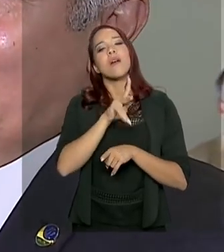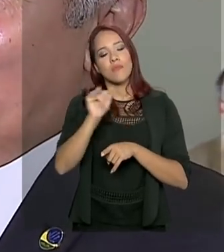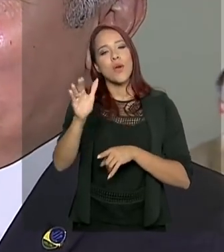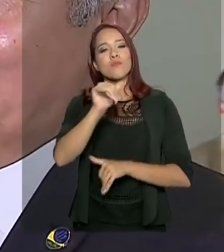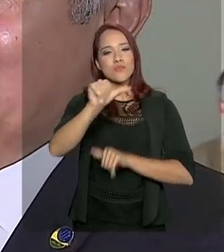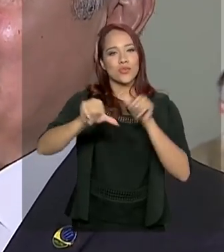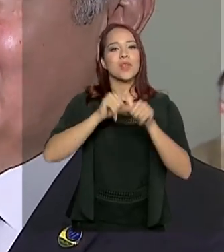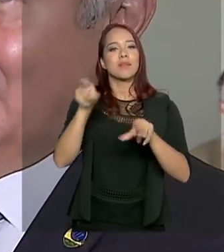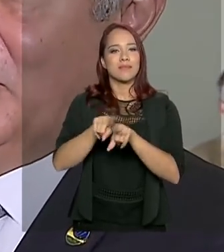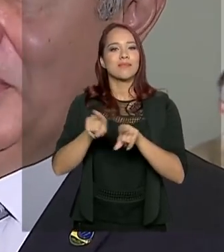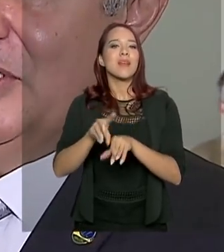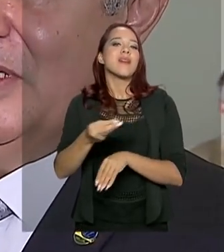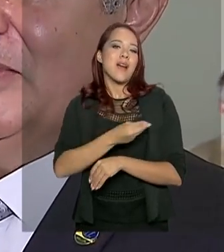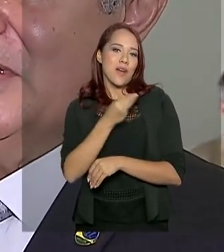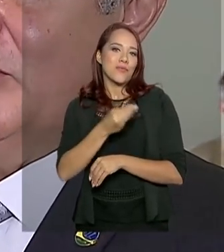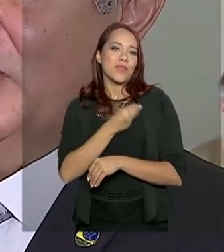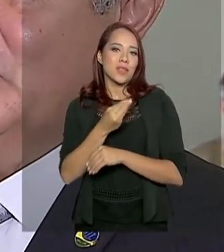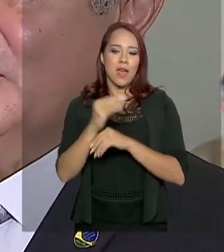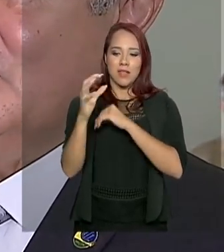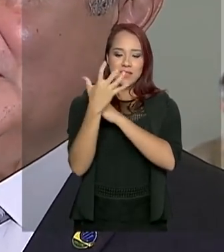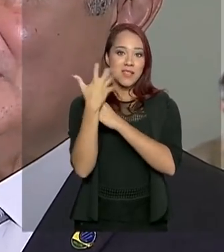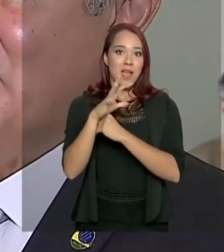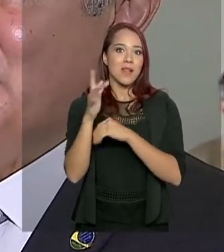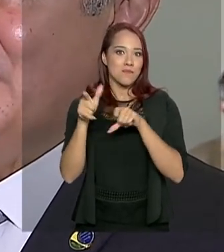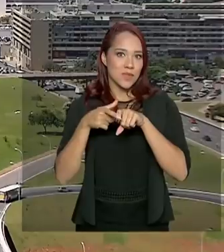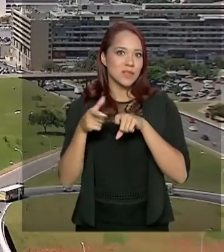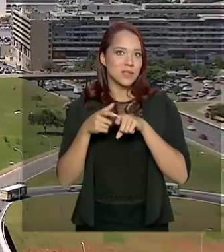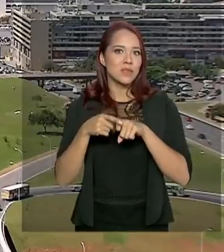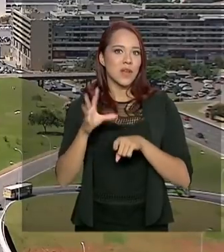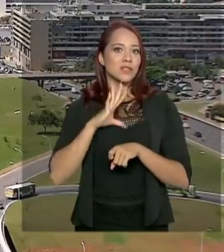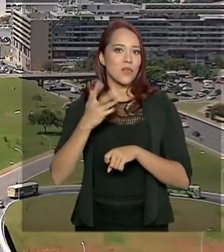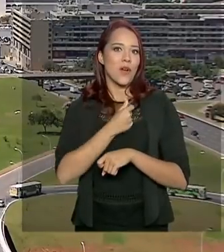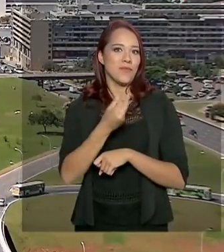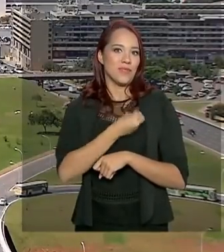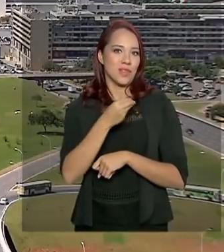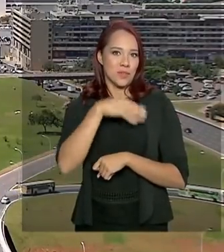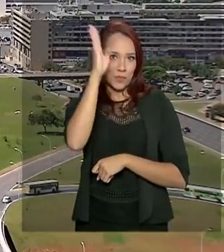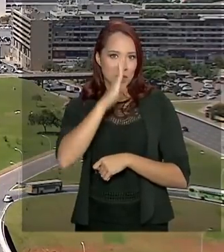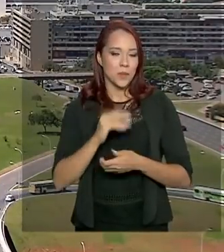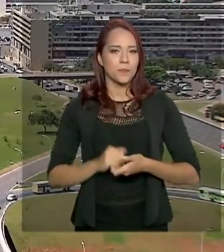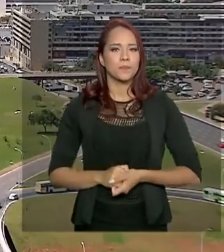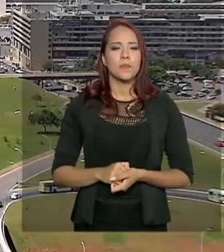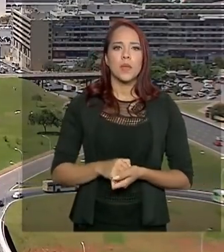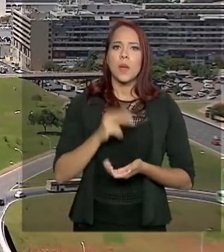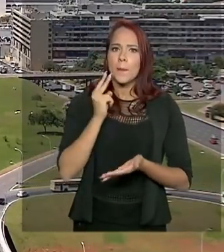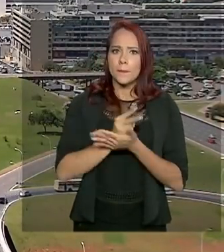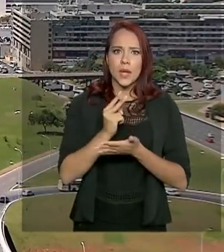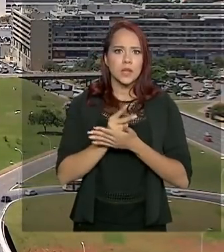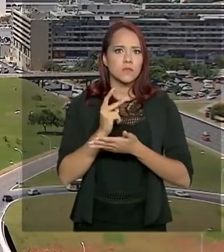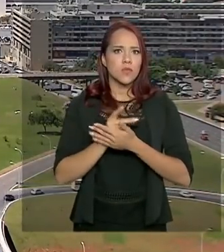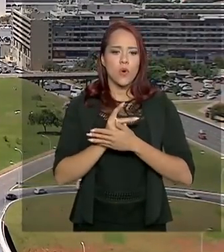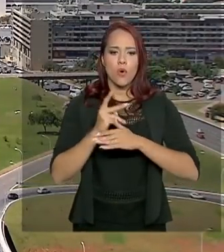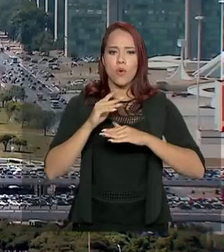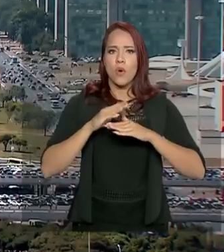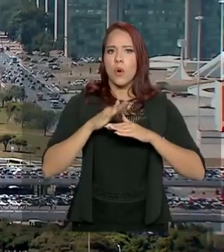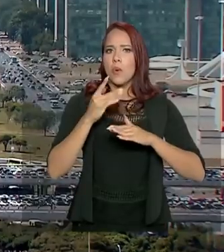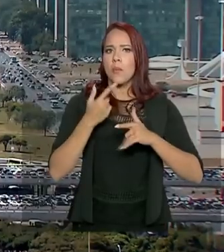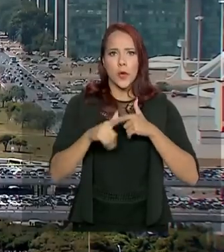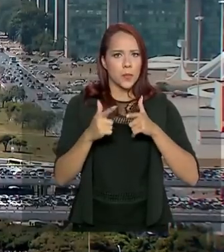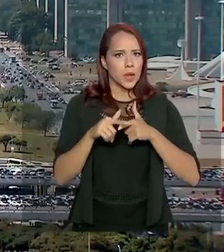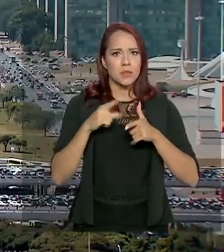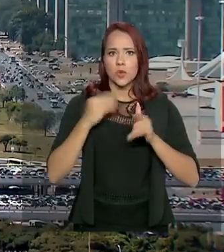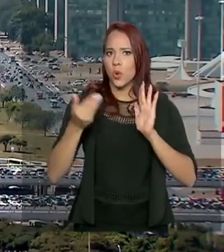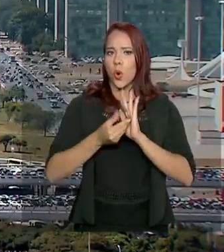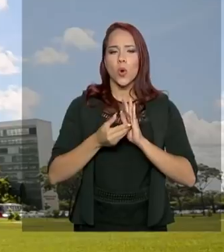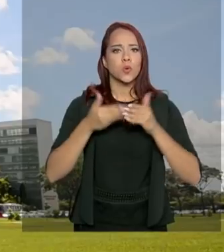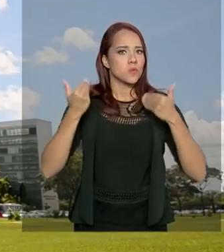também a vida, literalmente. Vai salvar muitas vidas pelo Brasil. Mesmo com o contingenciamento que atingiu todos os ministérios, foi